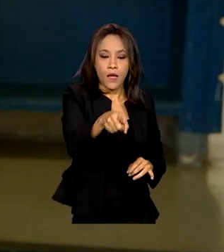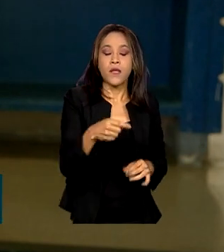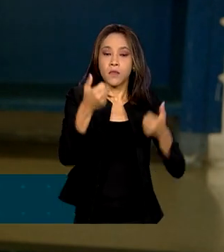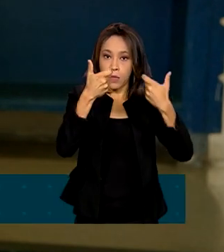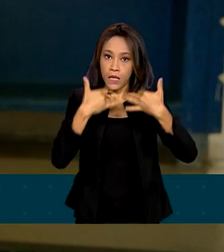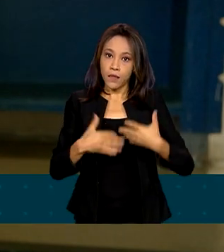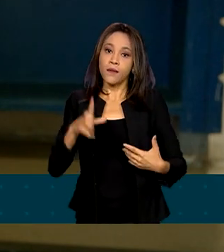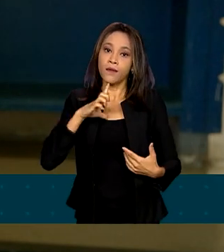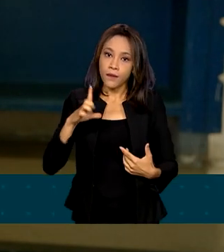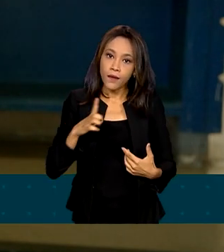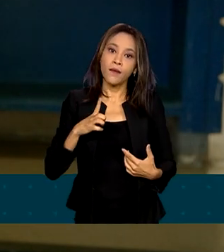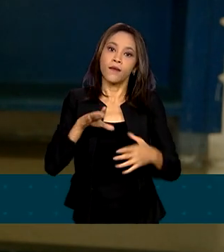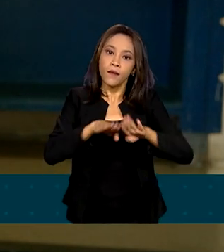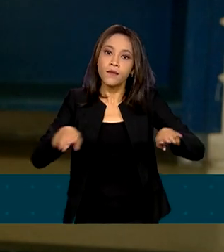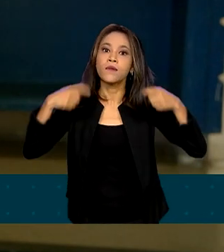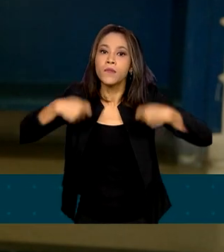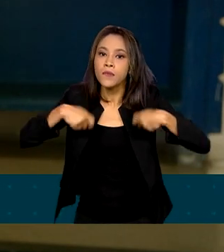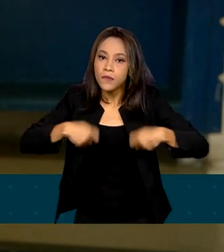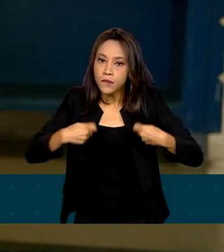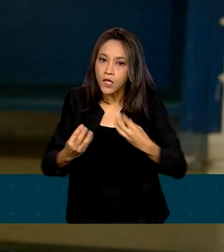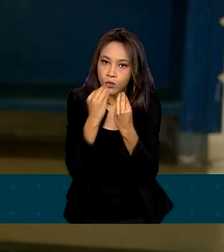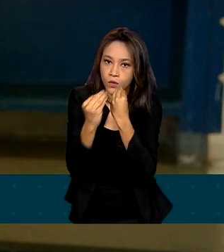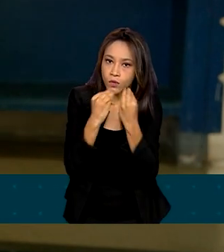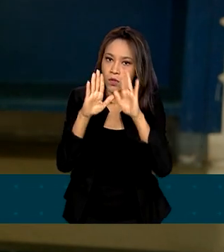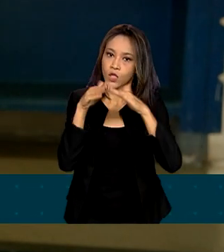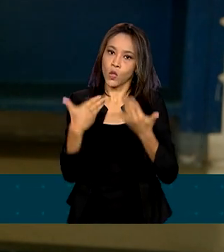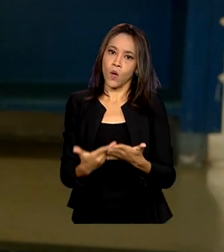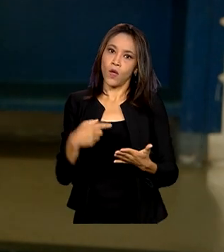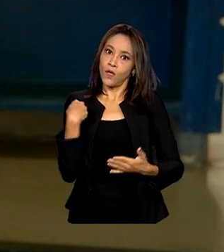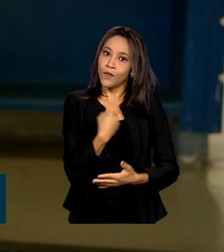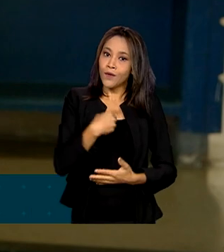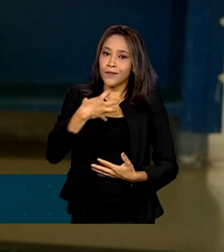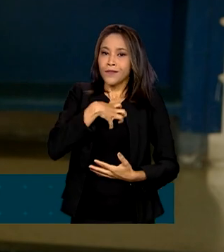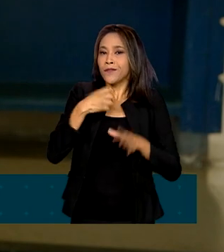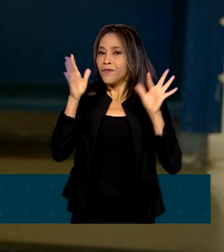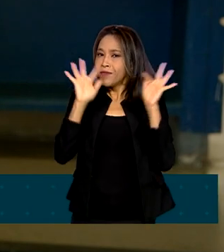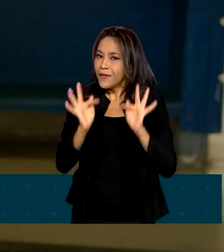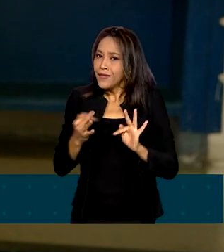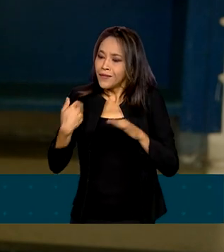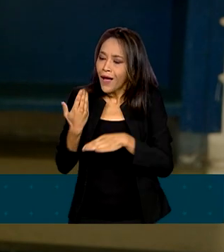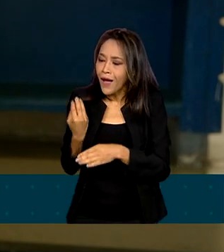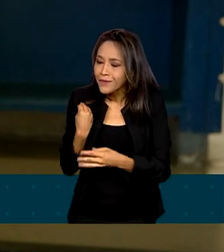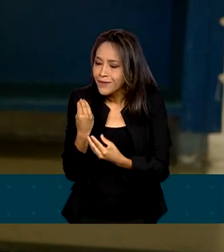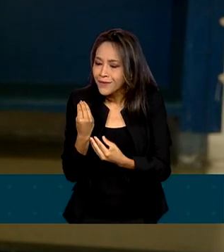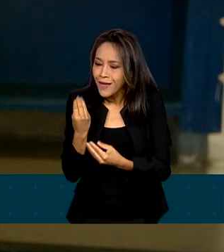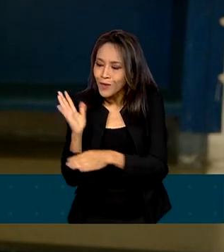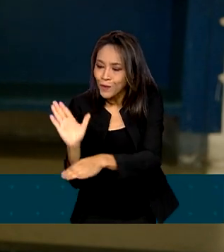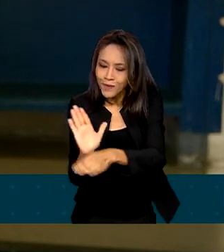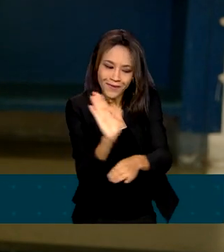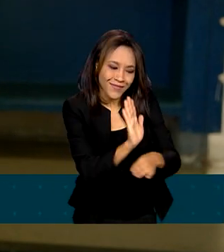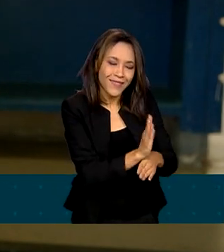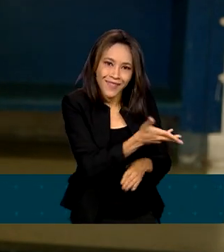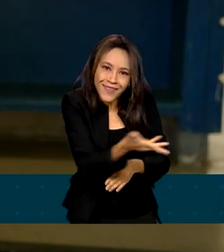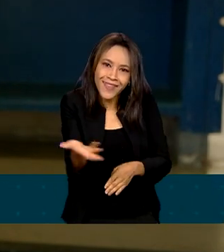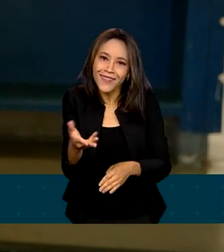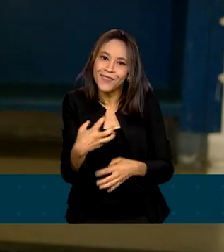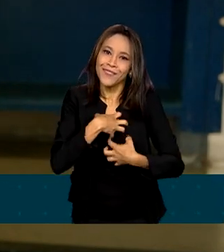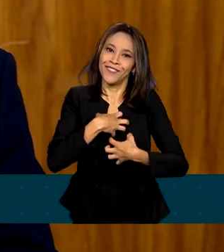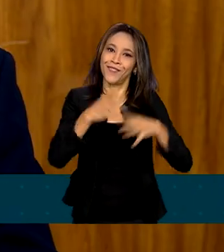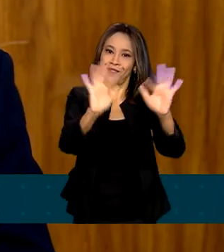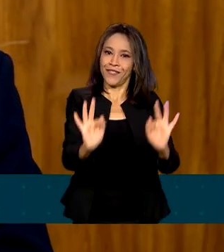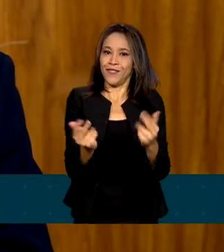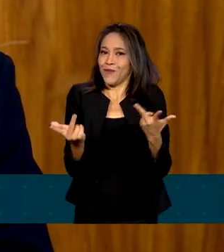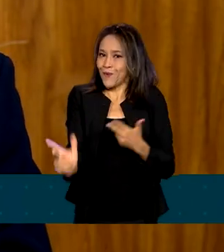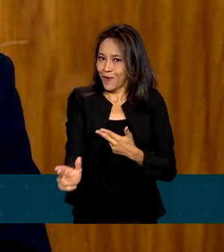escola, da comida da escola e também a gente fica feliz de estar trabalhando, estar fazendo isso e vendo que eles estão felizes também.